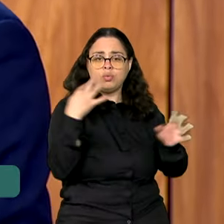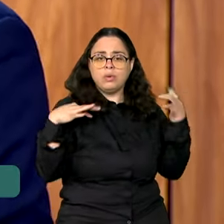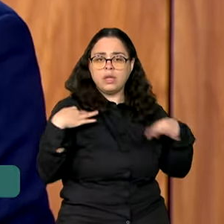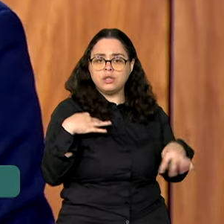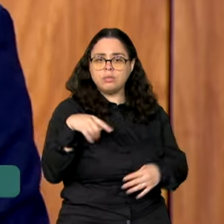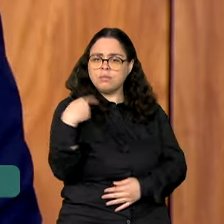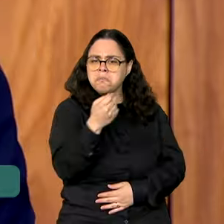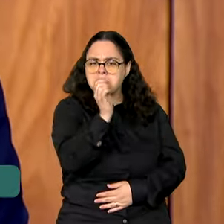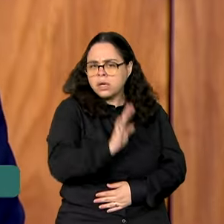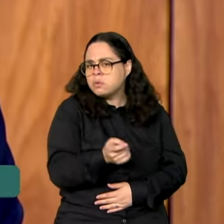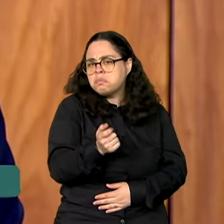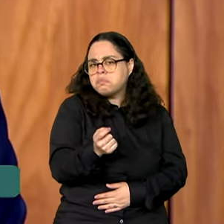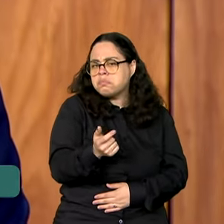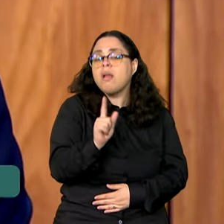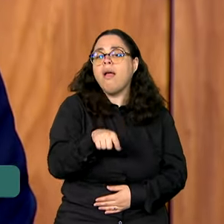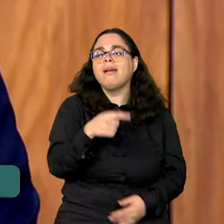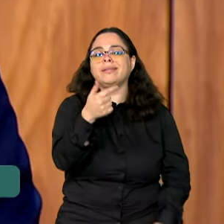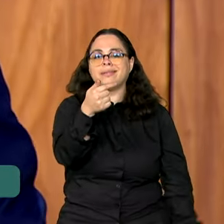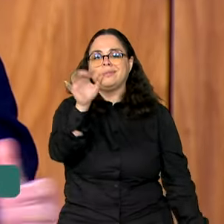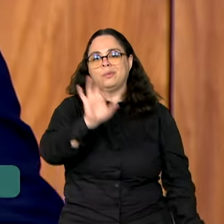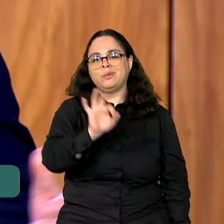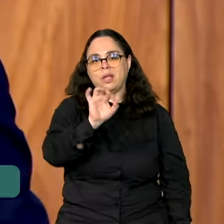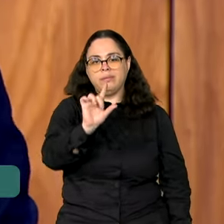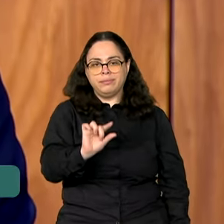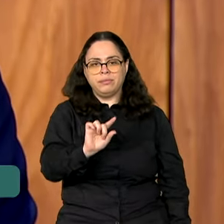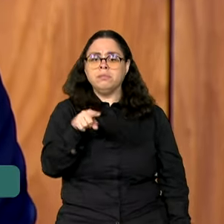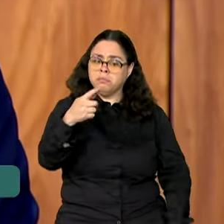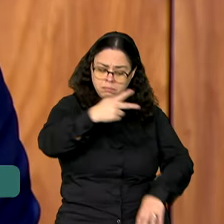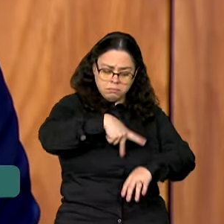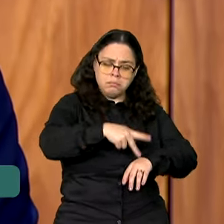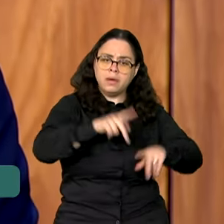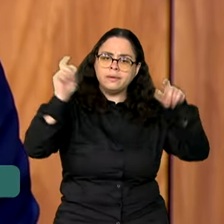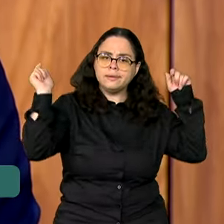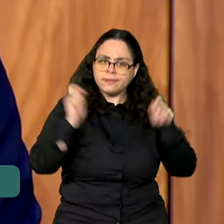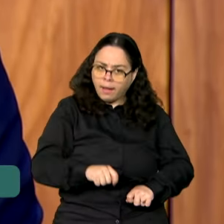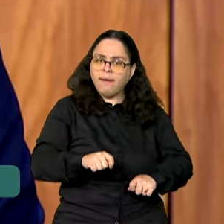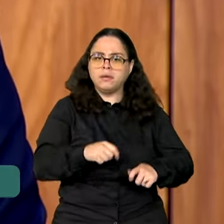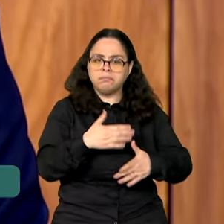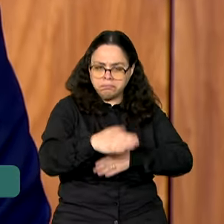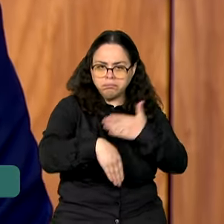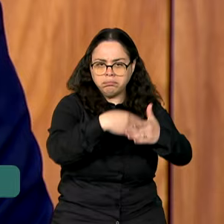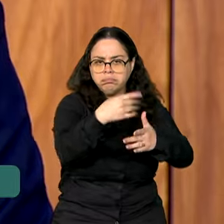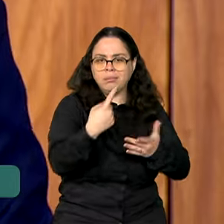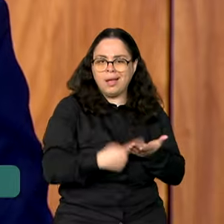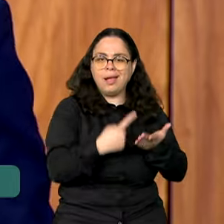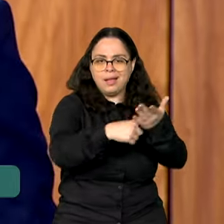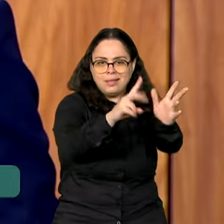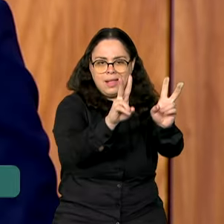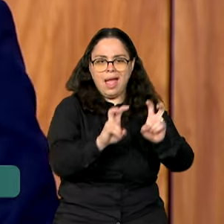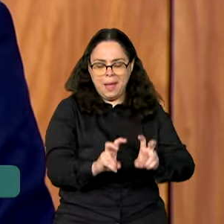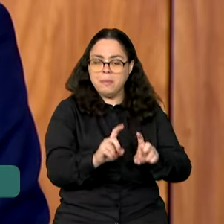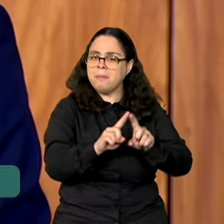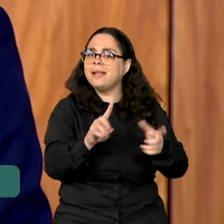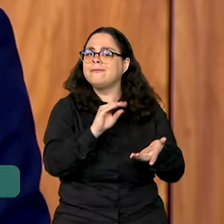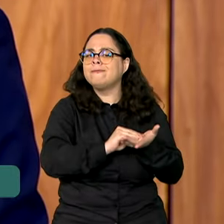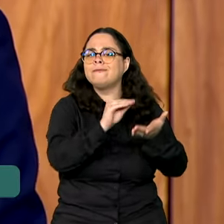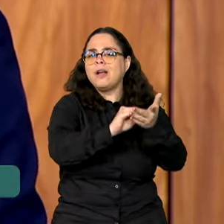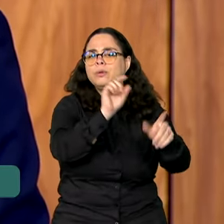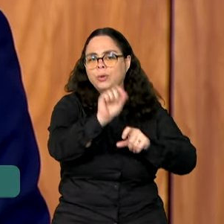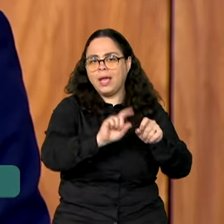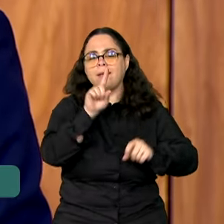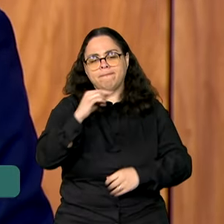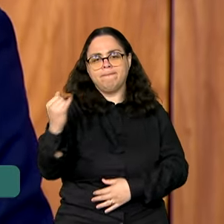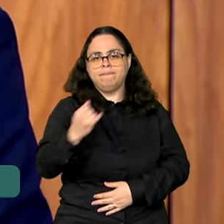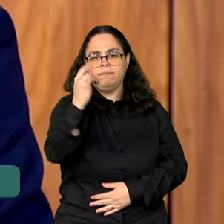pouco menos de 7%. Então o país tem um grande potencial nessa agenda, mas para isso é importante